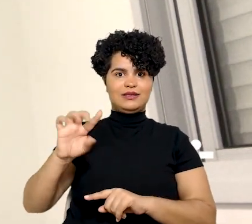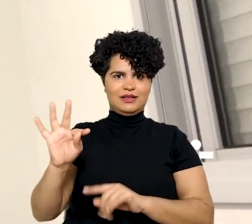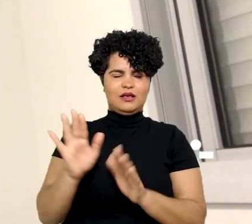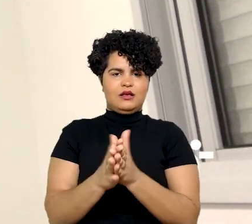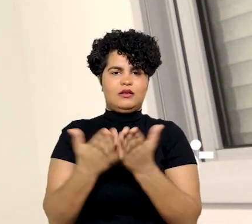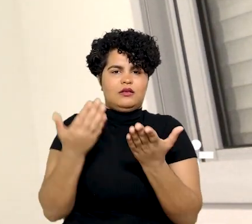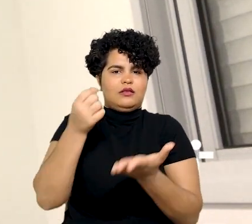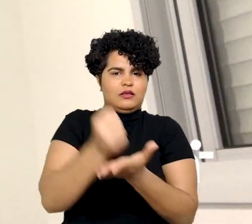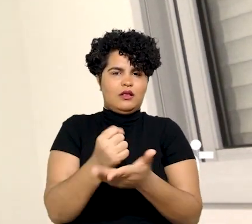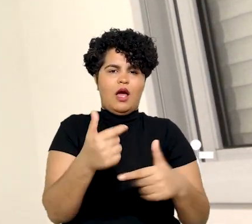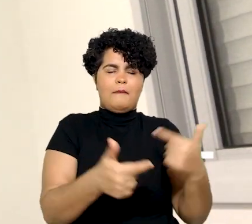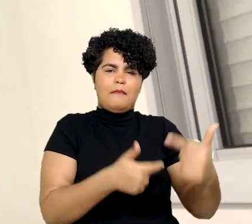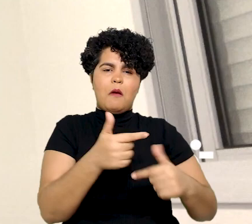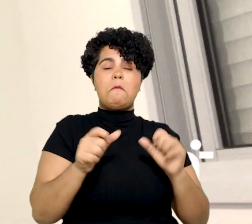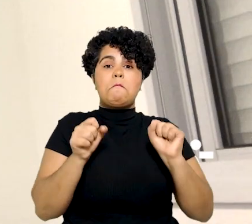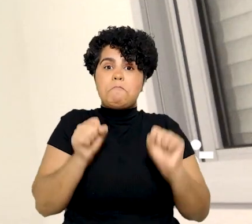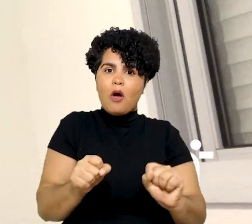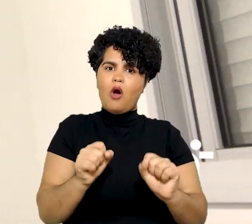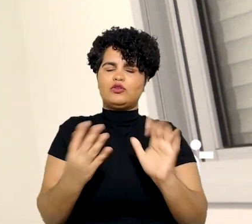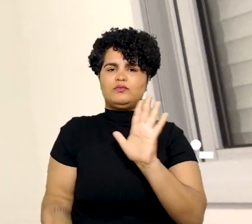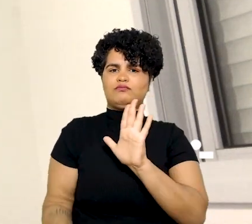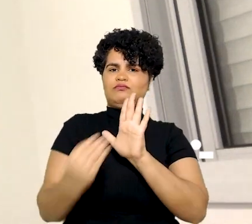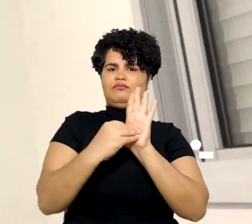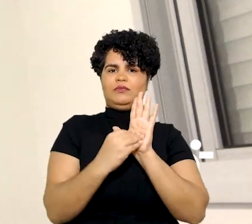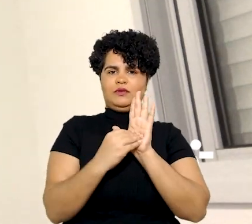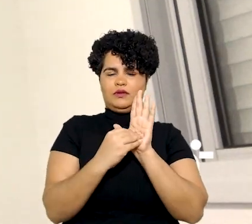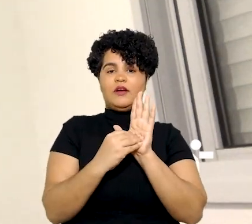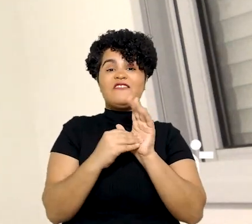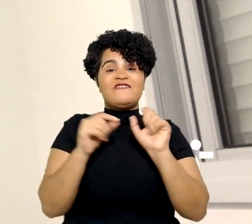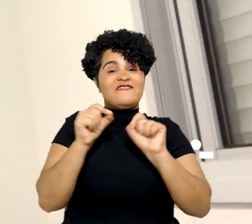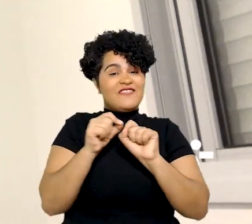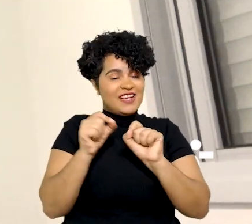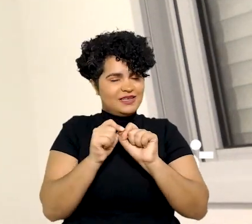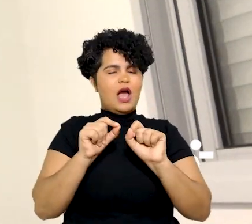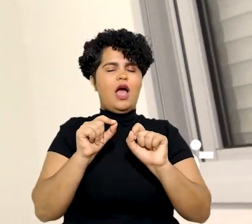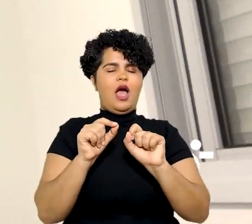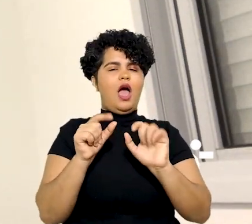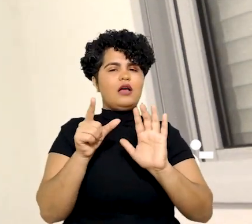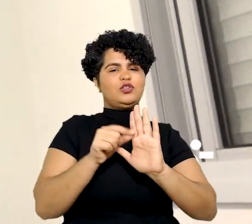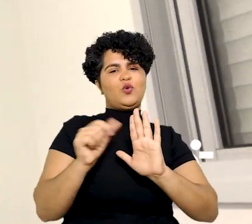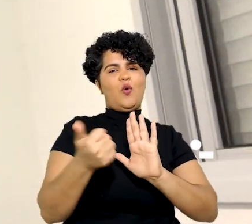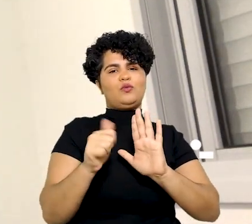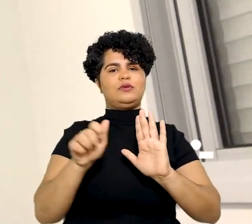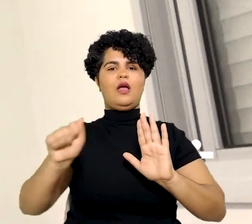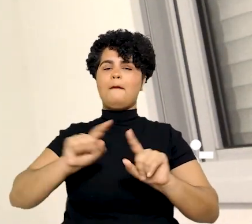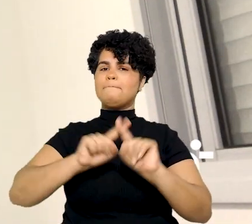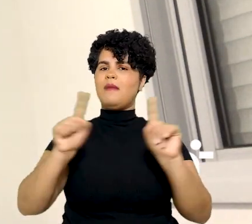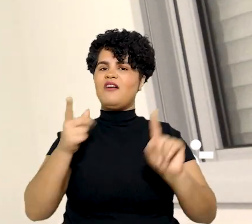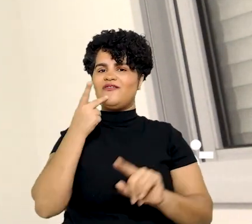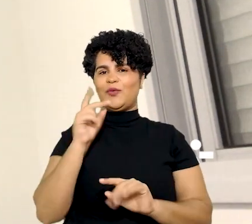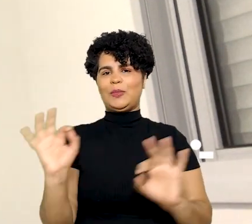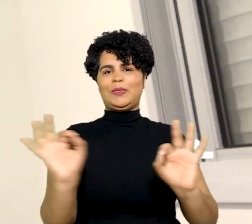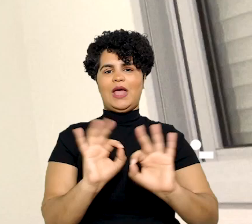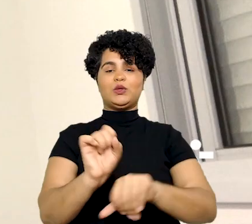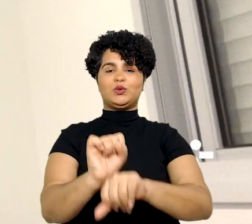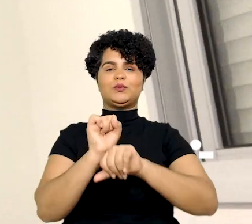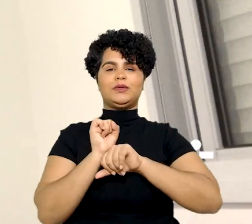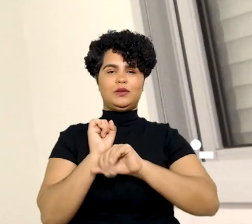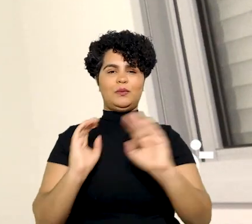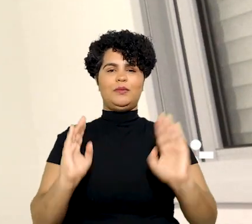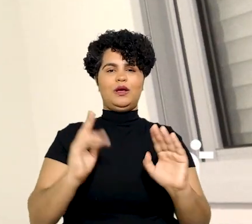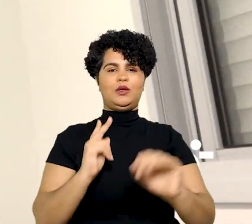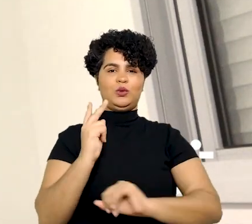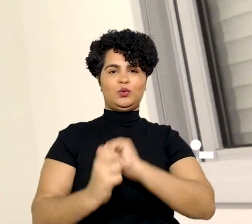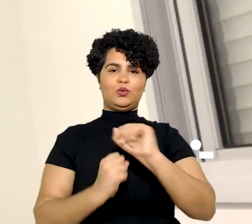porque a CLT teve a oportunidade de regular a matéria, assim o fez por meio do artigo 11a e nada mencionou